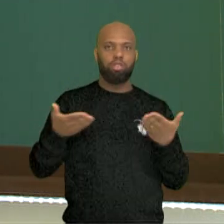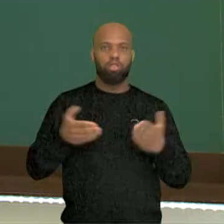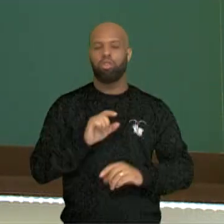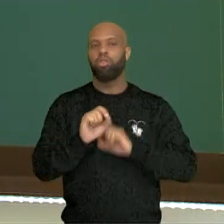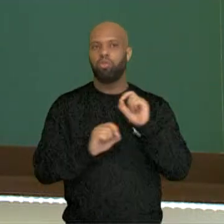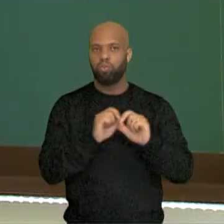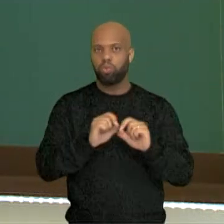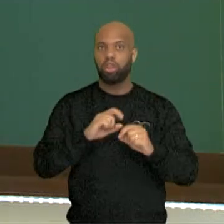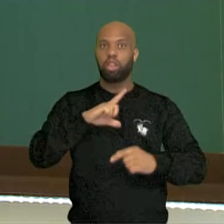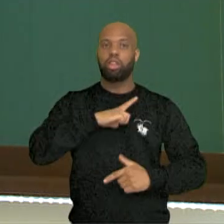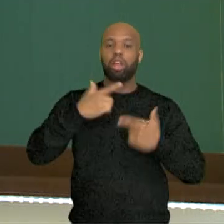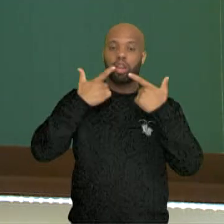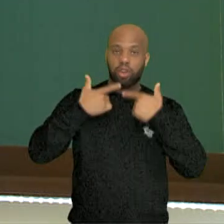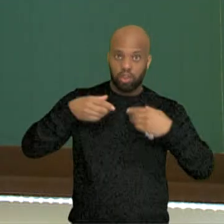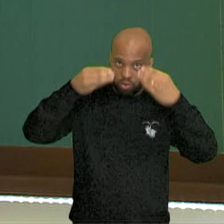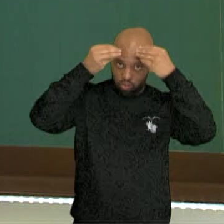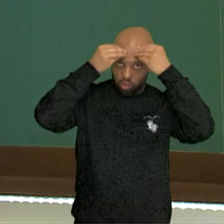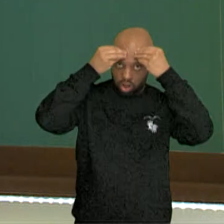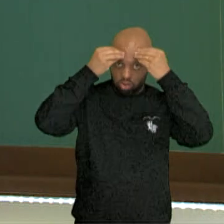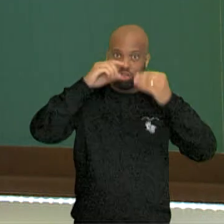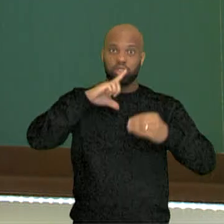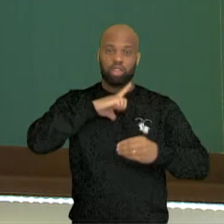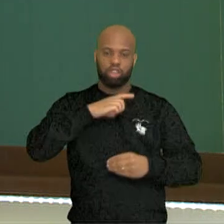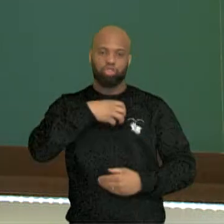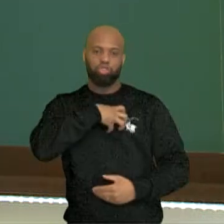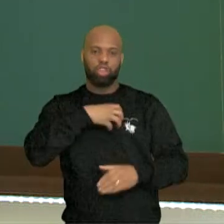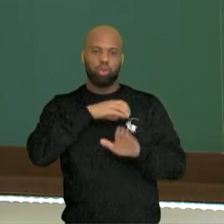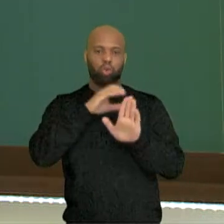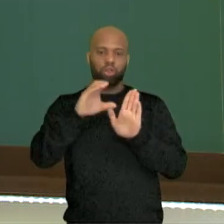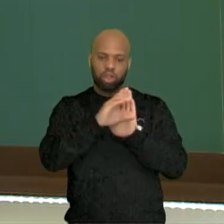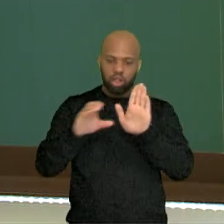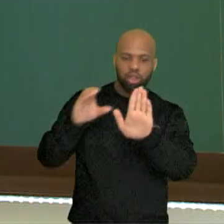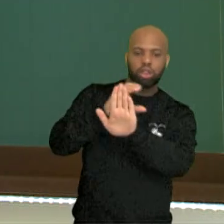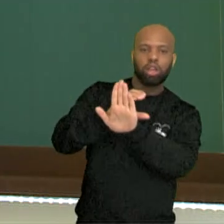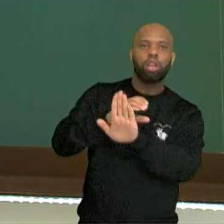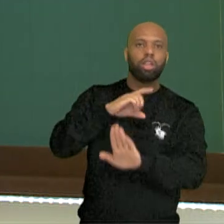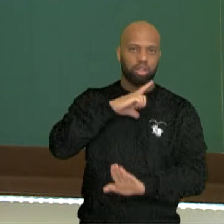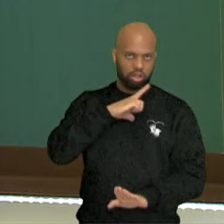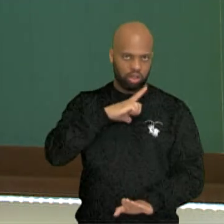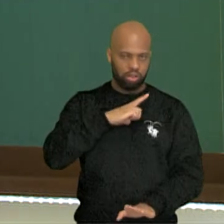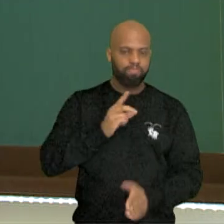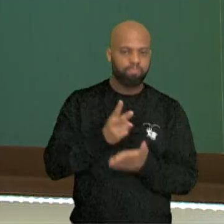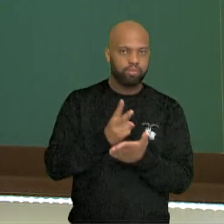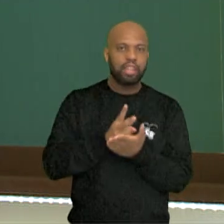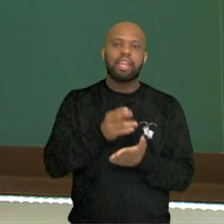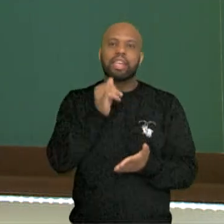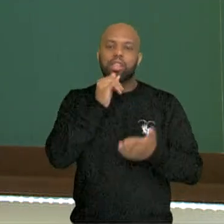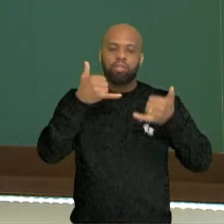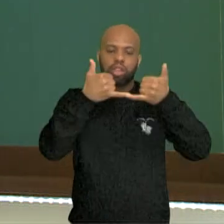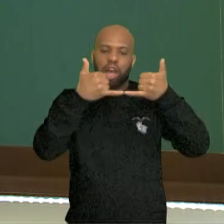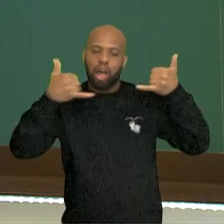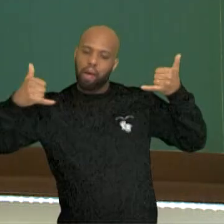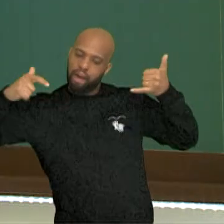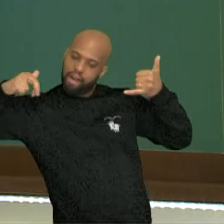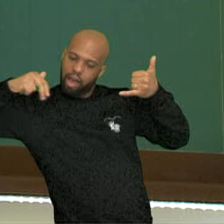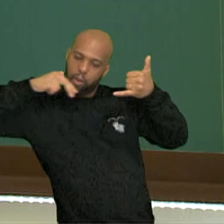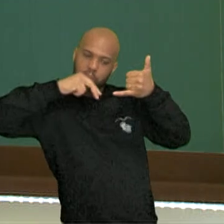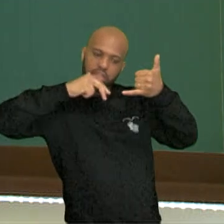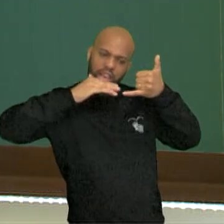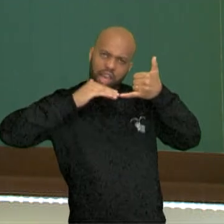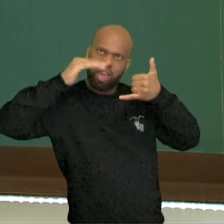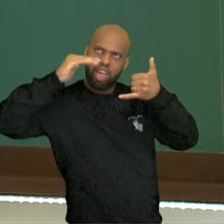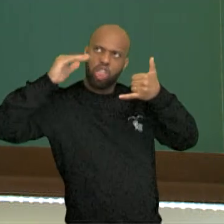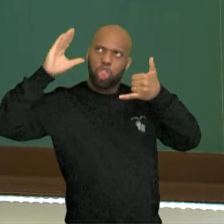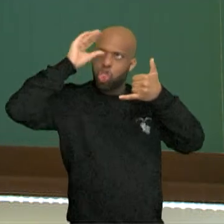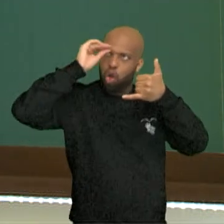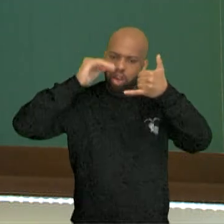que a linguagem figurada está presente, certo? Então, caminhar na linha que divide a noite do dia, será